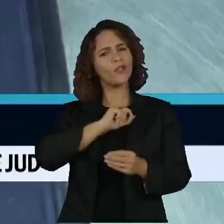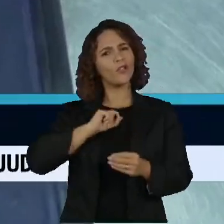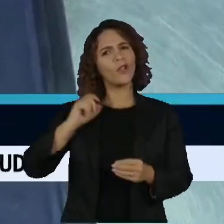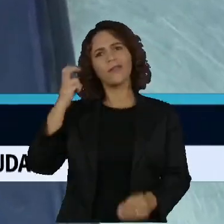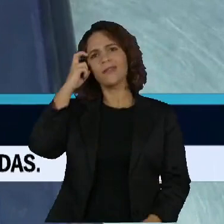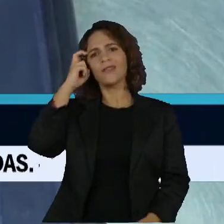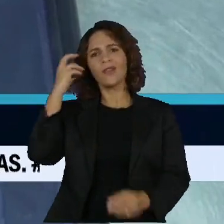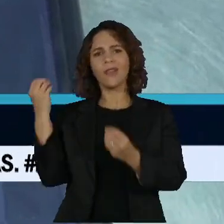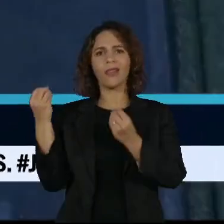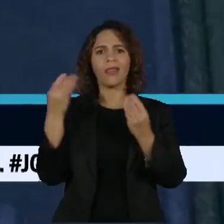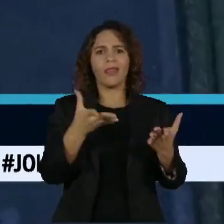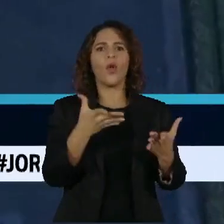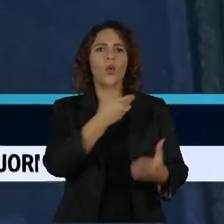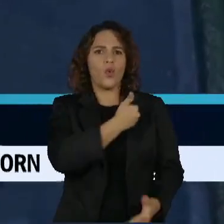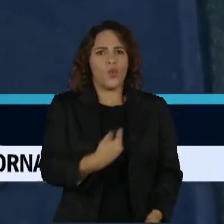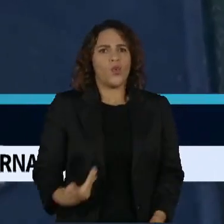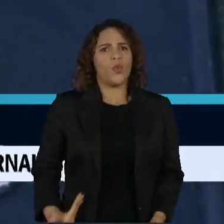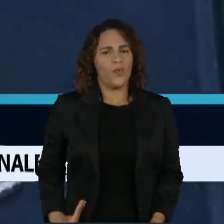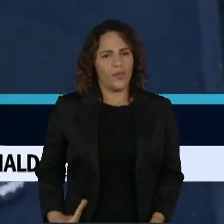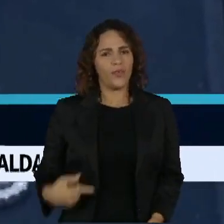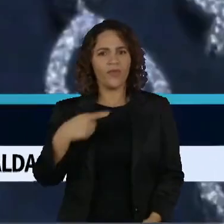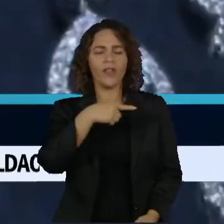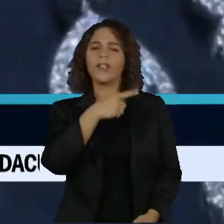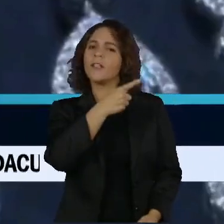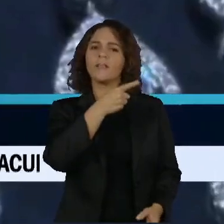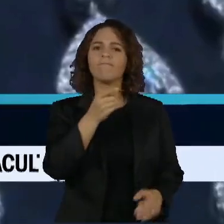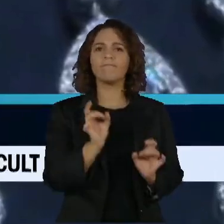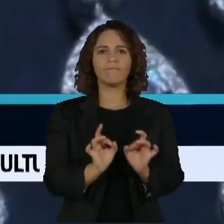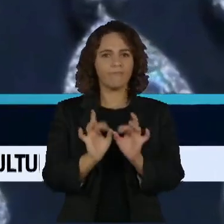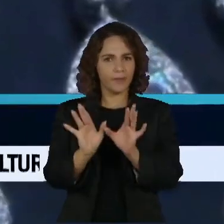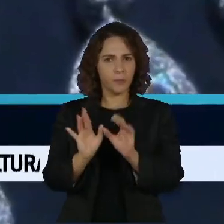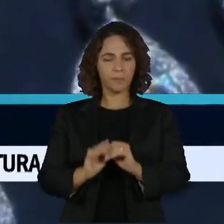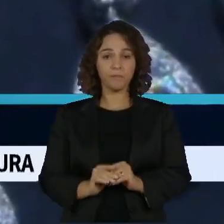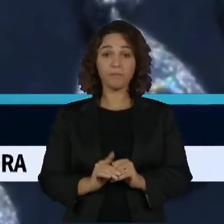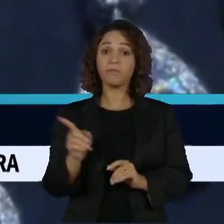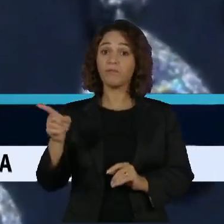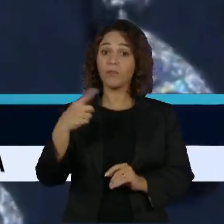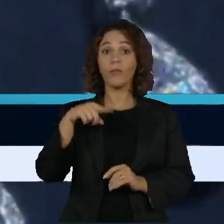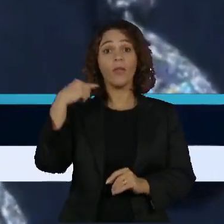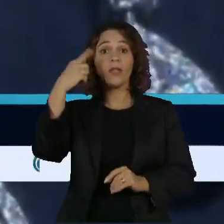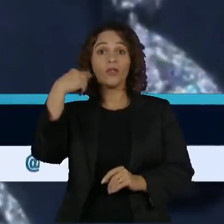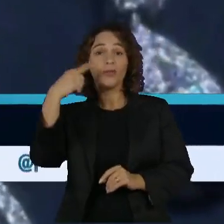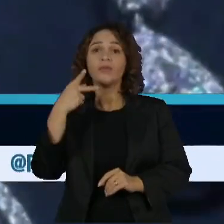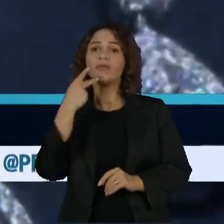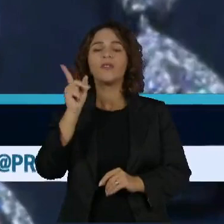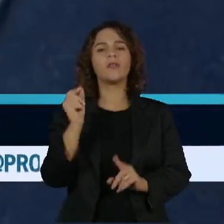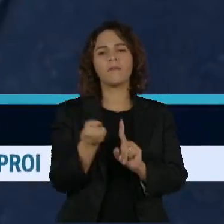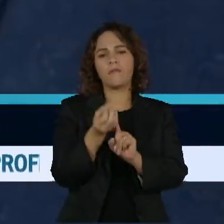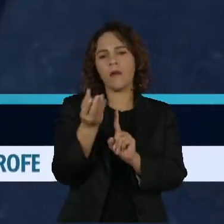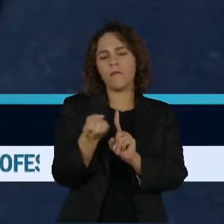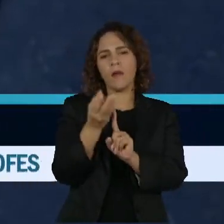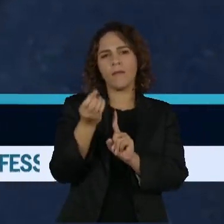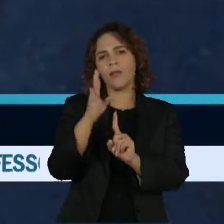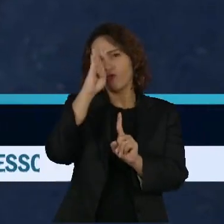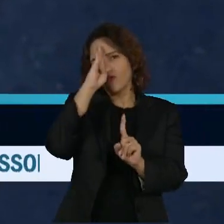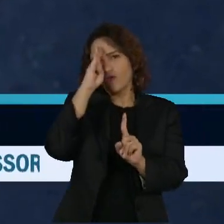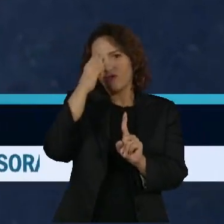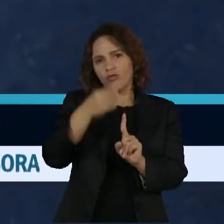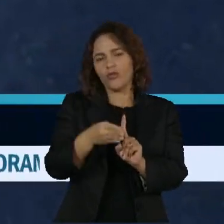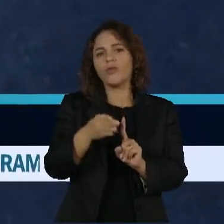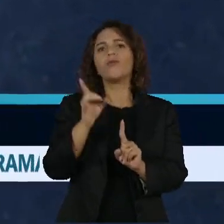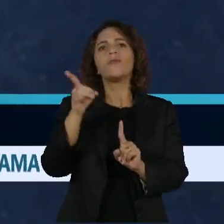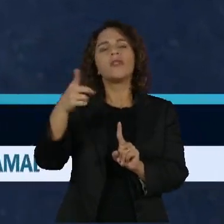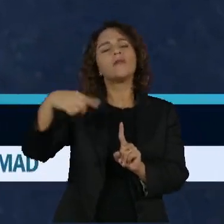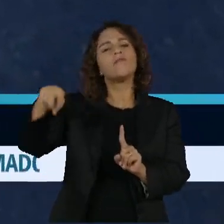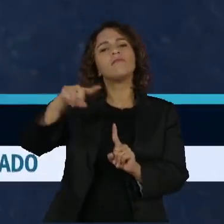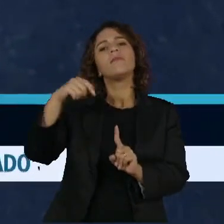sauditas recebidas pela Presidência da República. Segundo a defesa, o casal só prestará esclarecimentos quando o caso